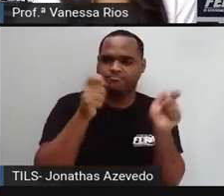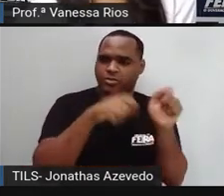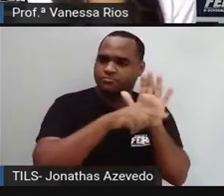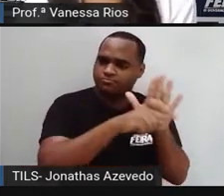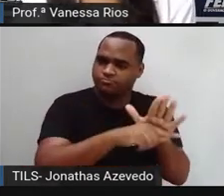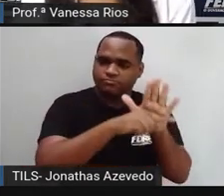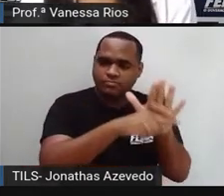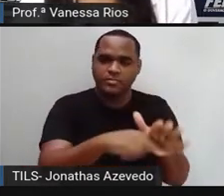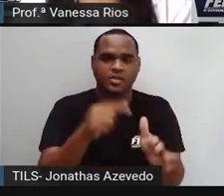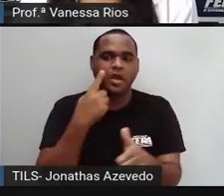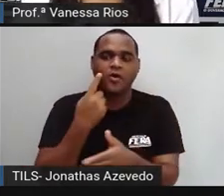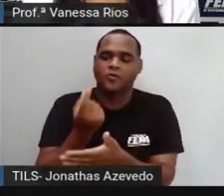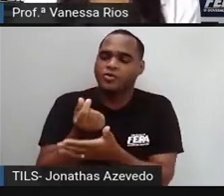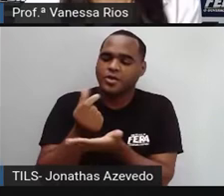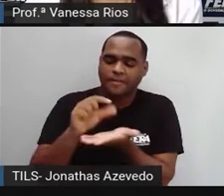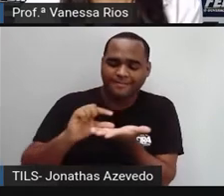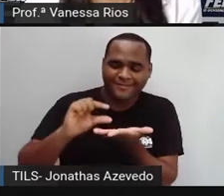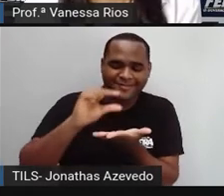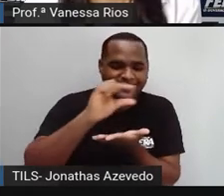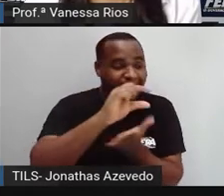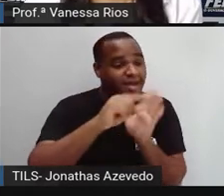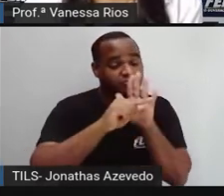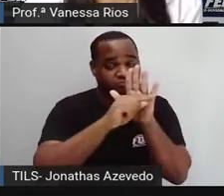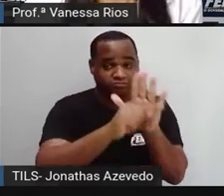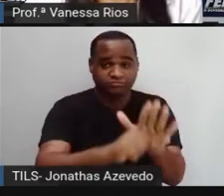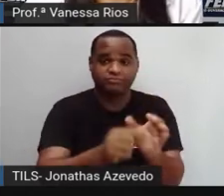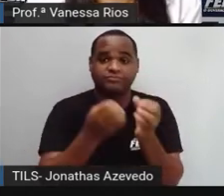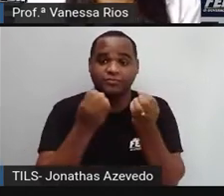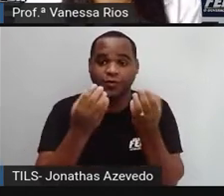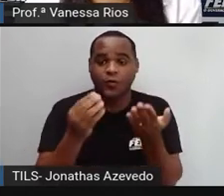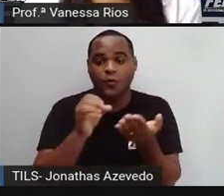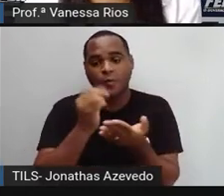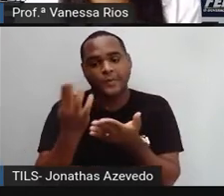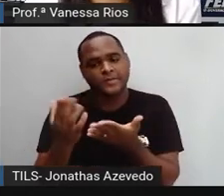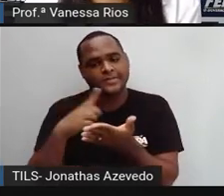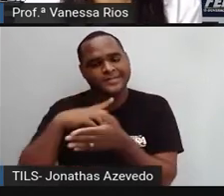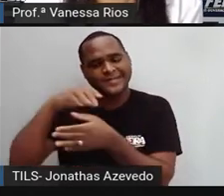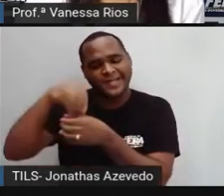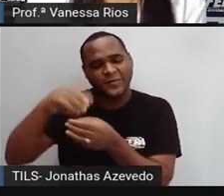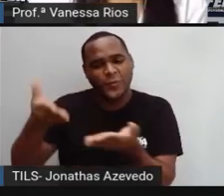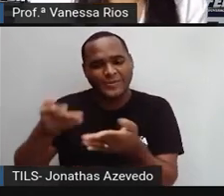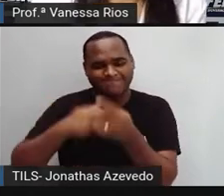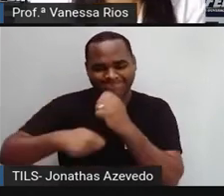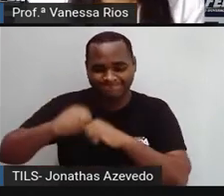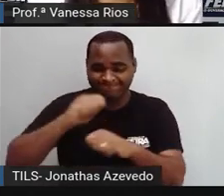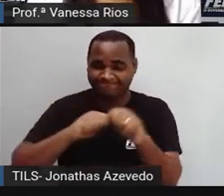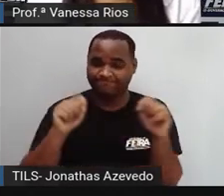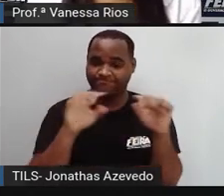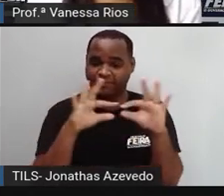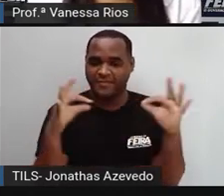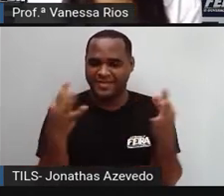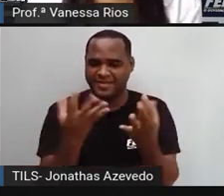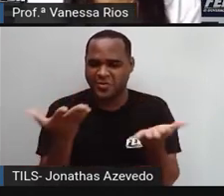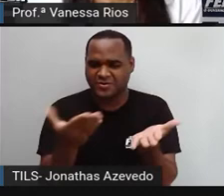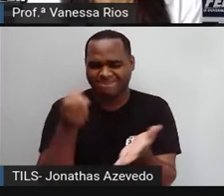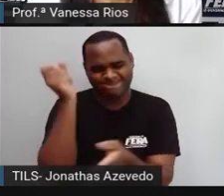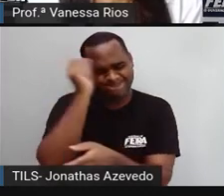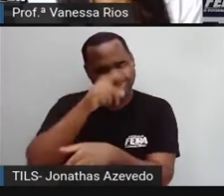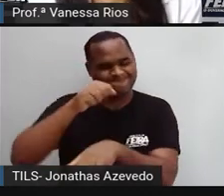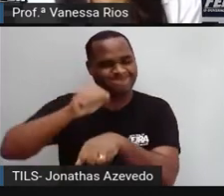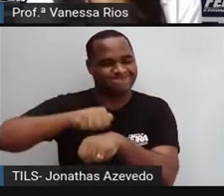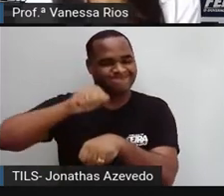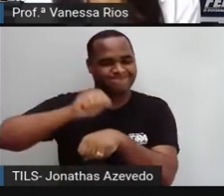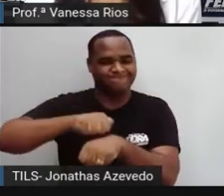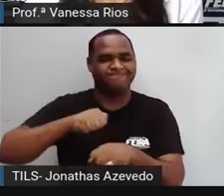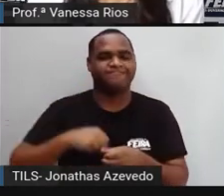contribuição financeira, principalmente dentro da situação econômica que muitas famílias vivem hoje. E